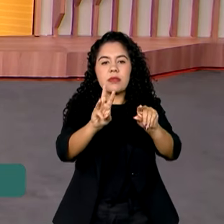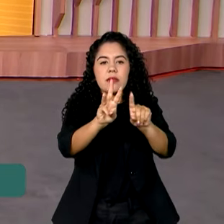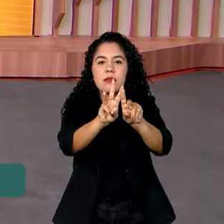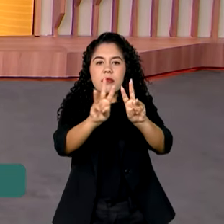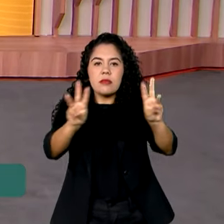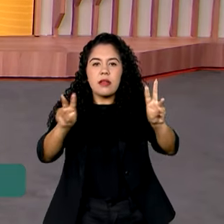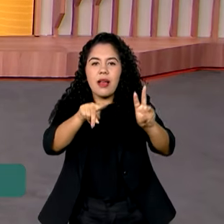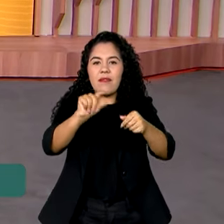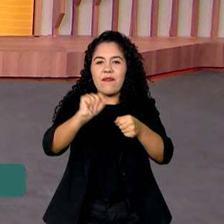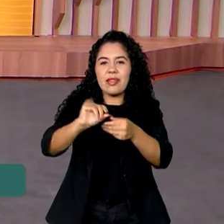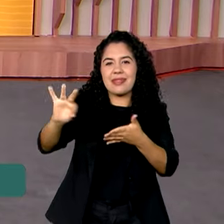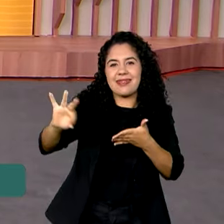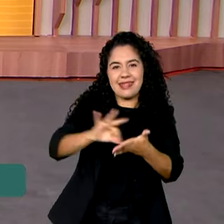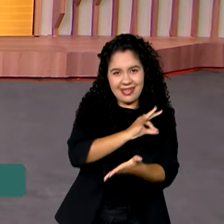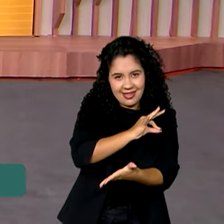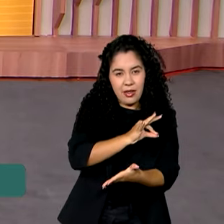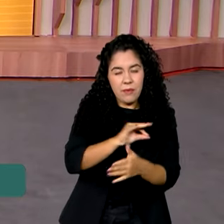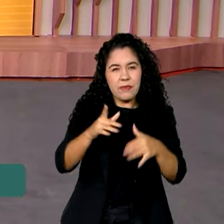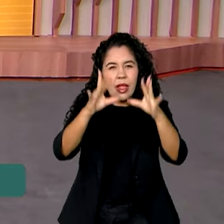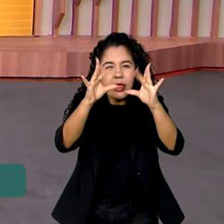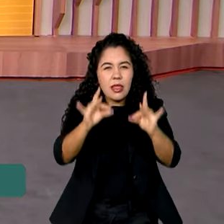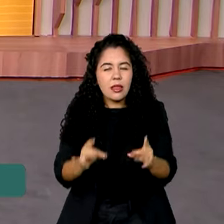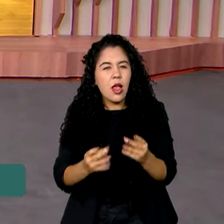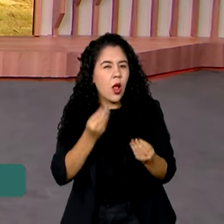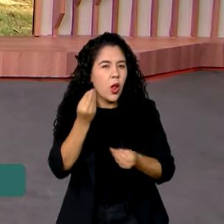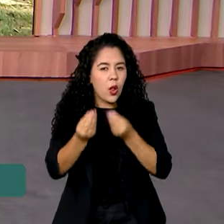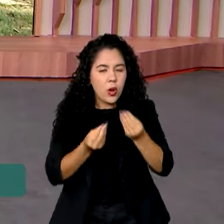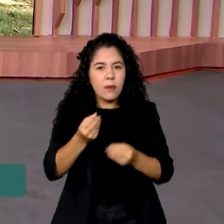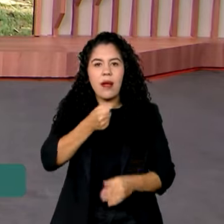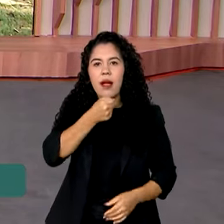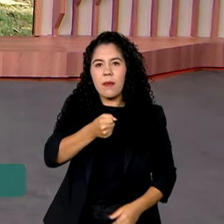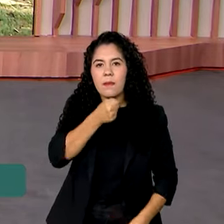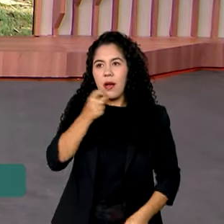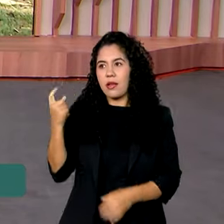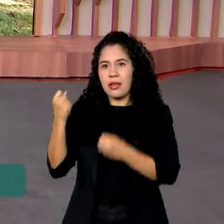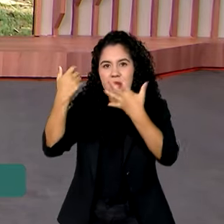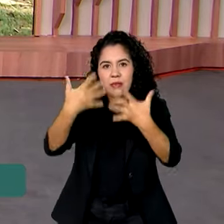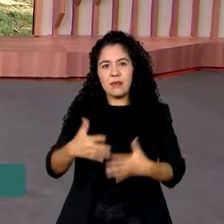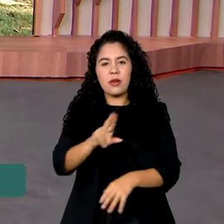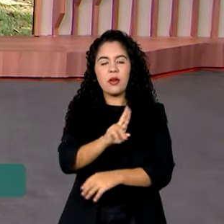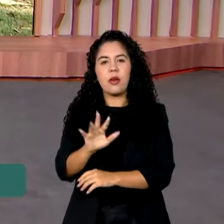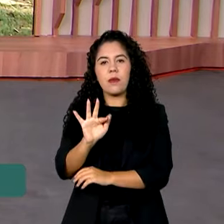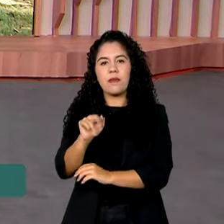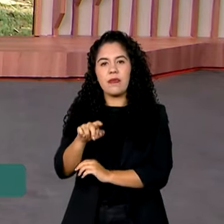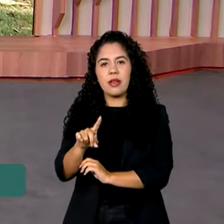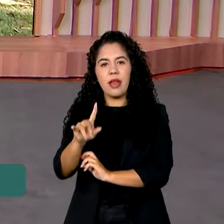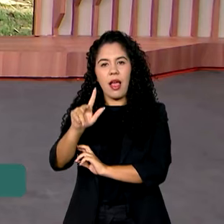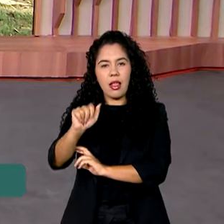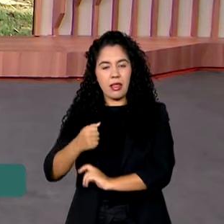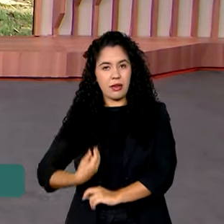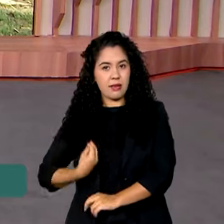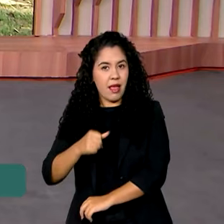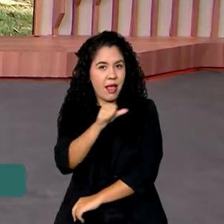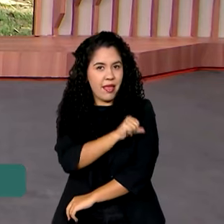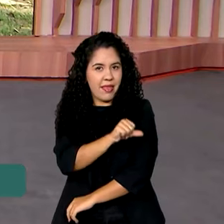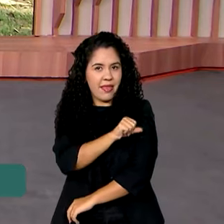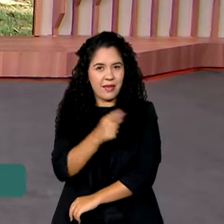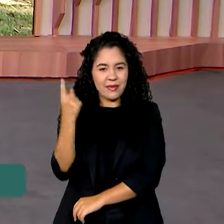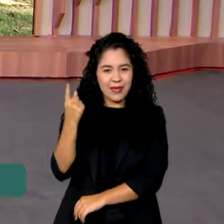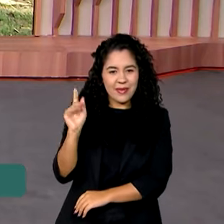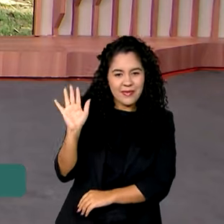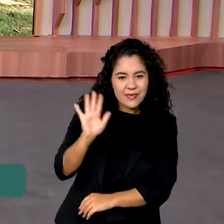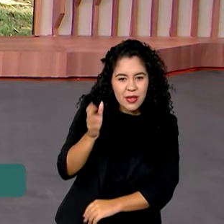feita ali a inscrição. Vamos saber mais detalhes com a repórter Fernanda Cruz, que está no Rio de Janeiro e tem para a gente as informações. Bom dia,